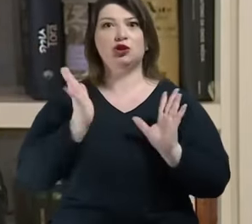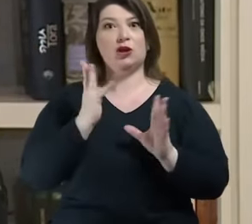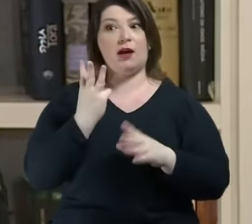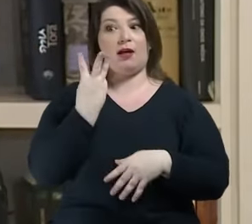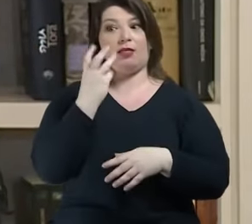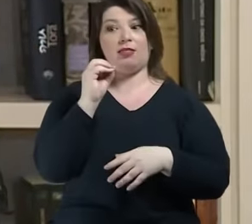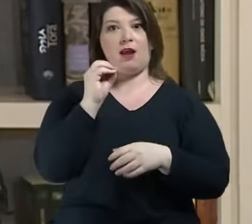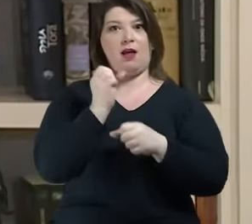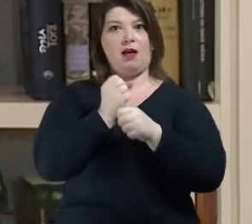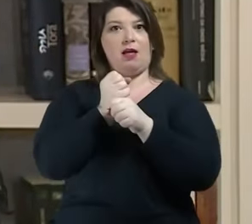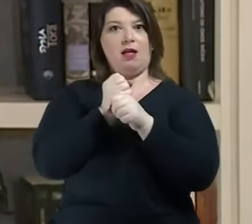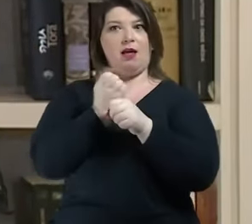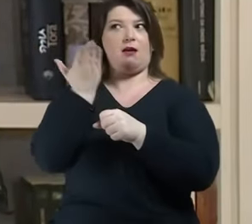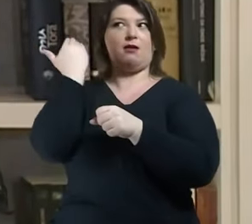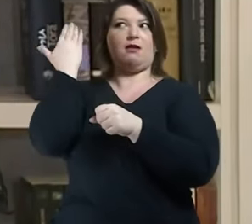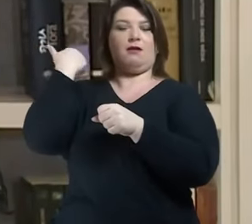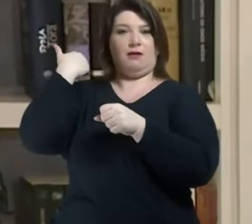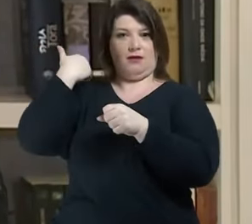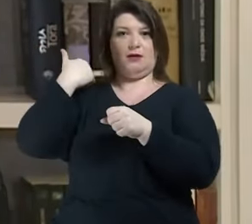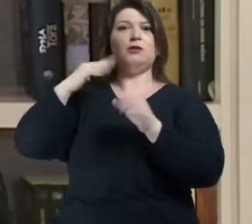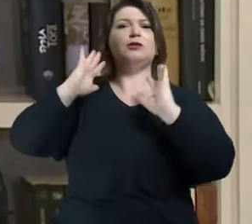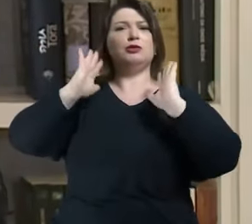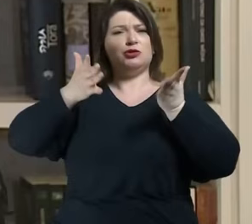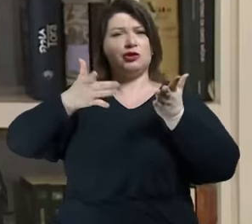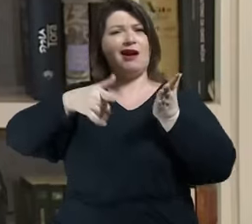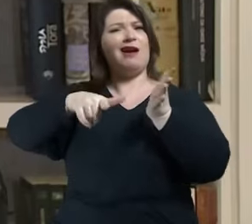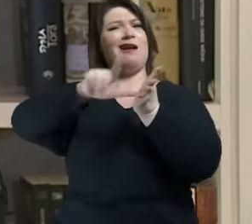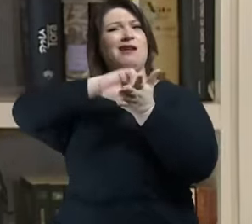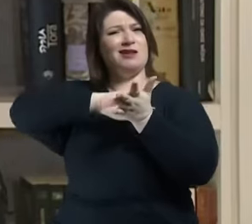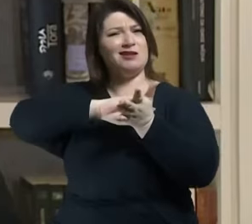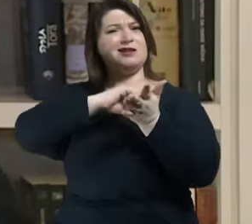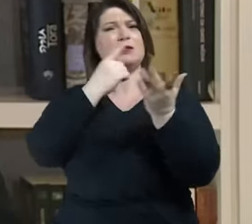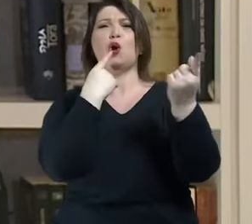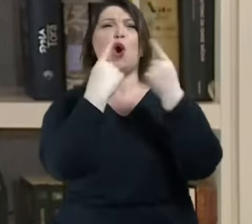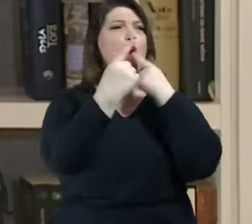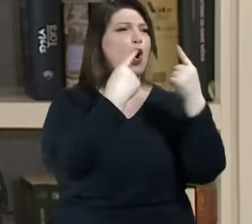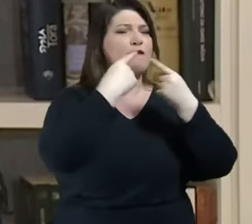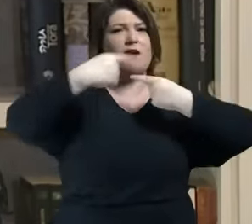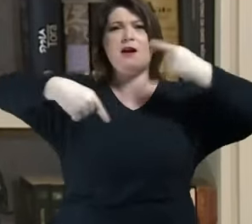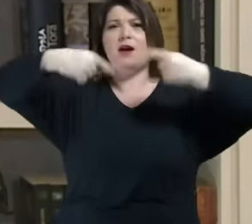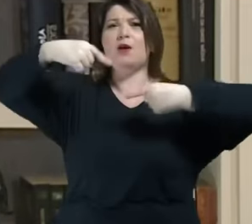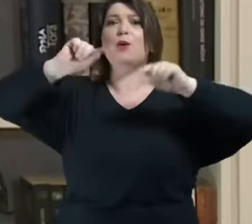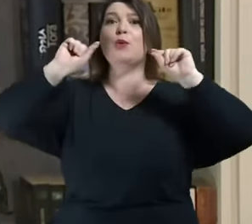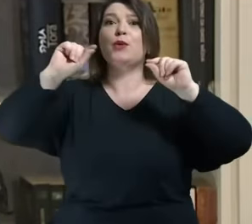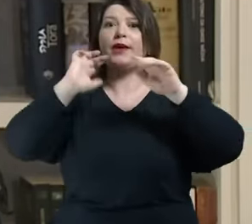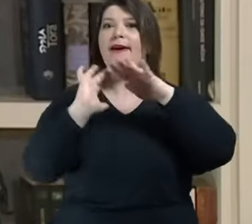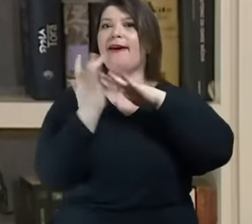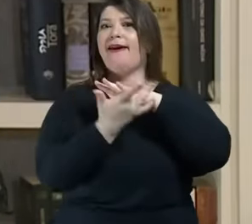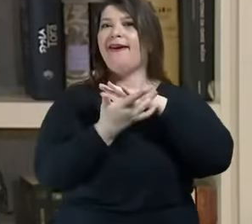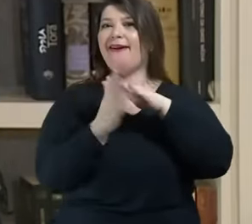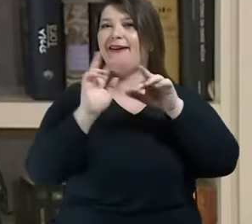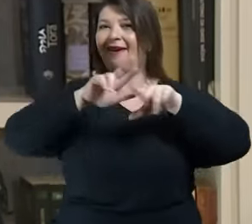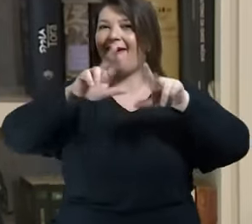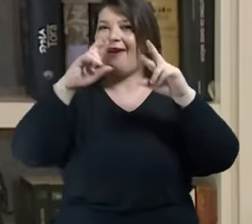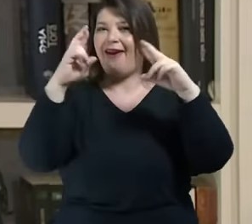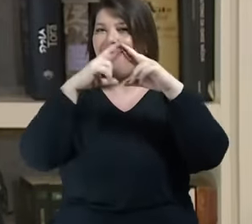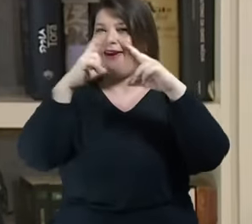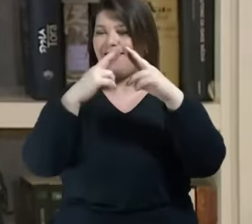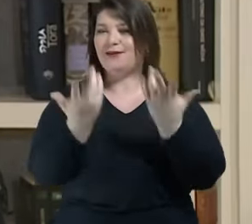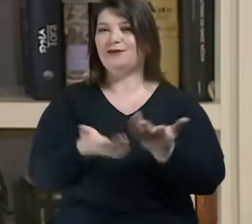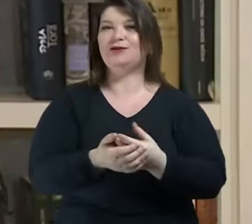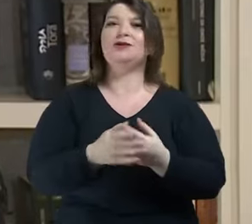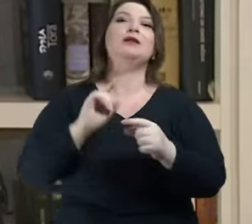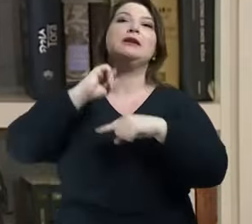livro do Castel sobre a sociedade de rede. Depois acompanhamos todo o desenvolvimento, a partir de 1997,